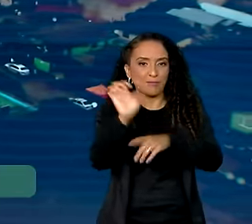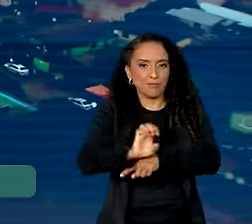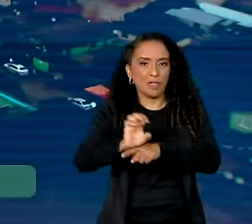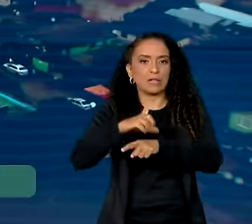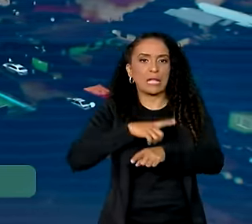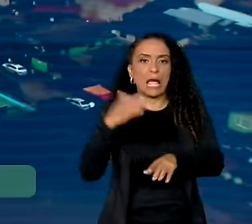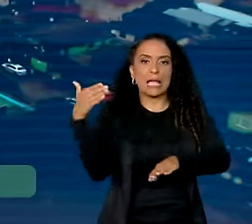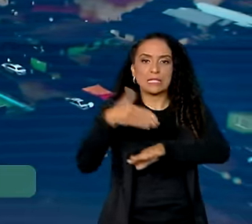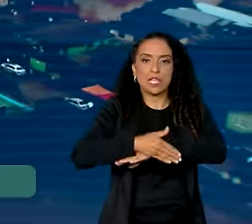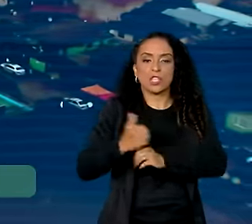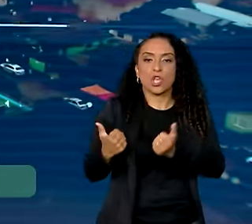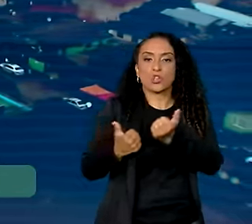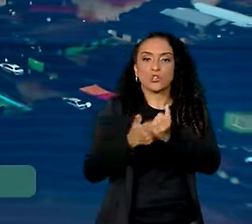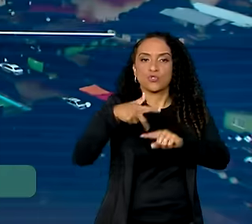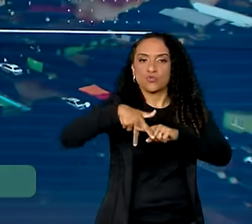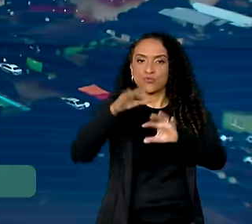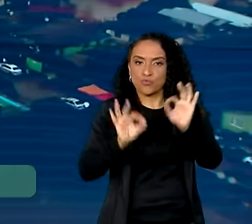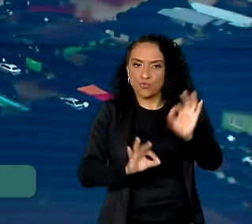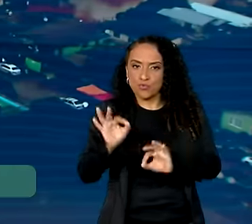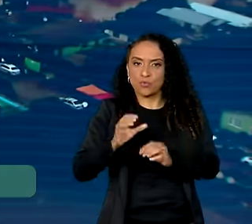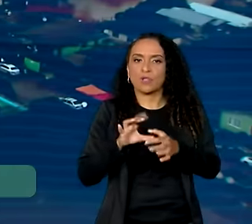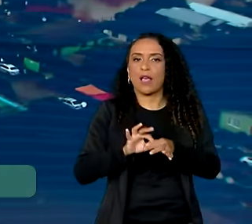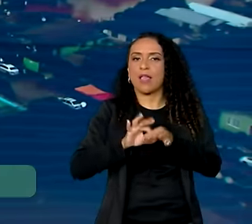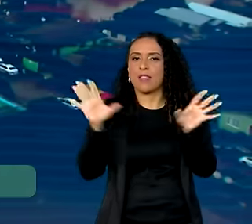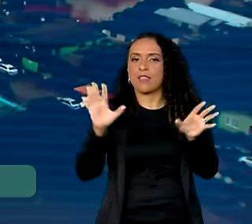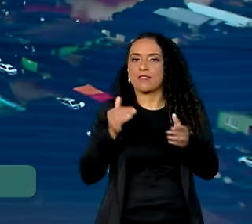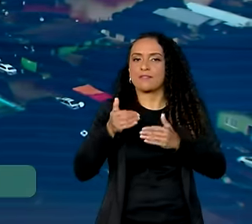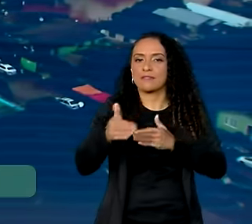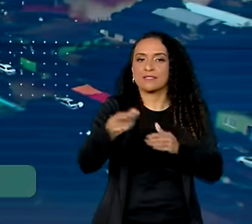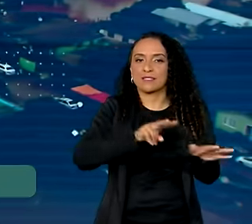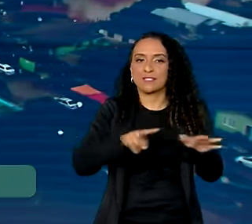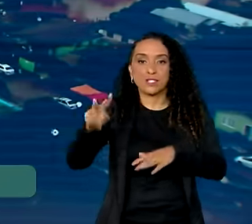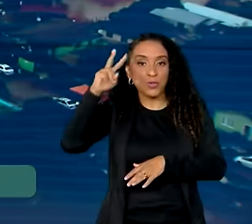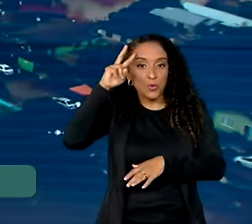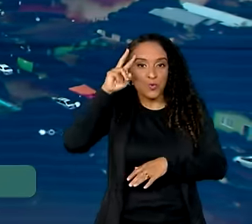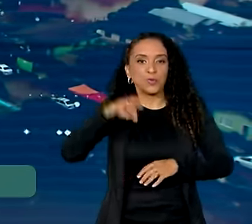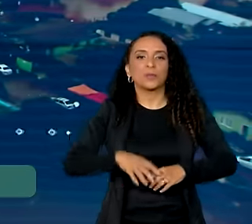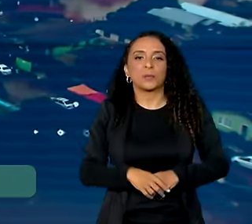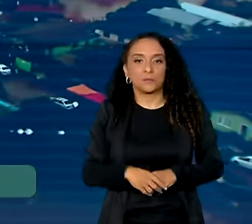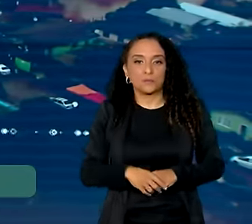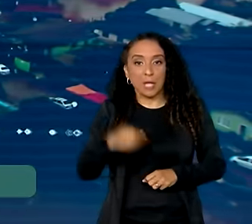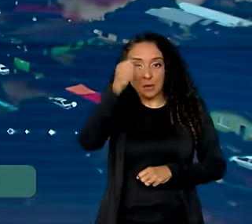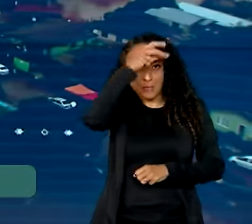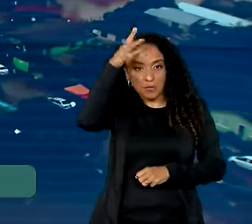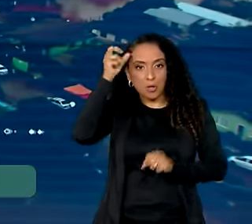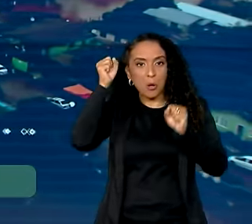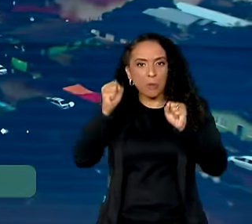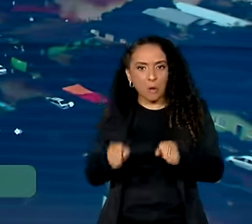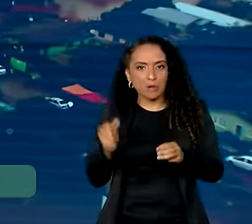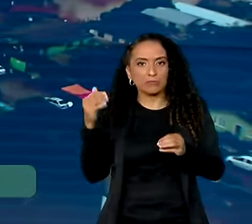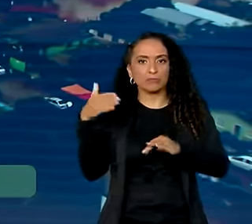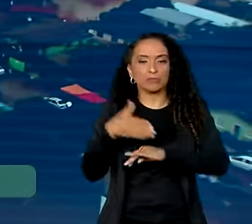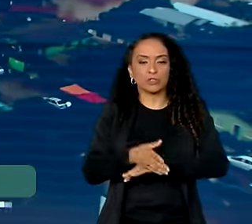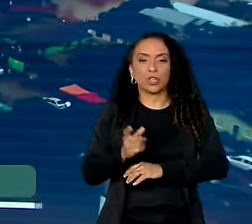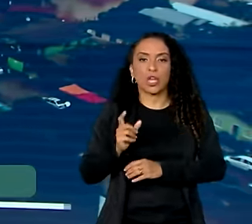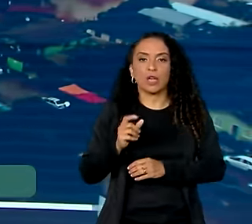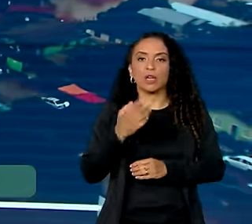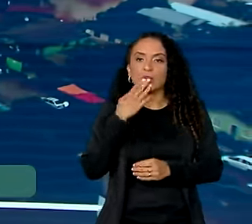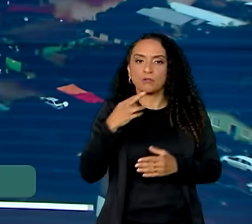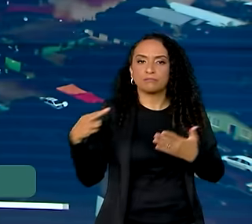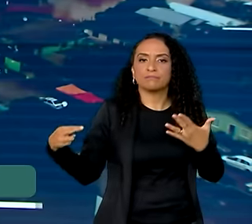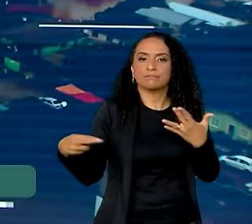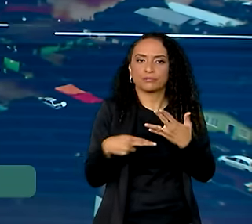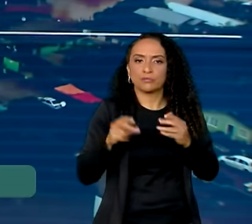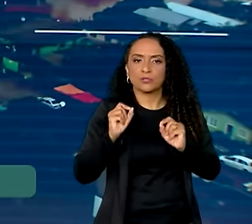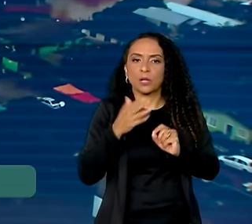tenham acesso ao auxílio-reconstrução estará disponível a partir da próxima segunda-feira. As prefeituras poderão entrar com recursos